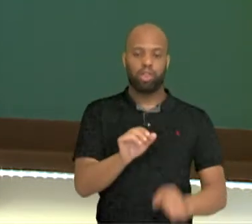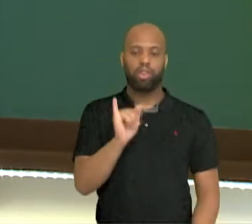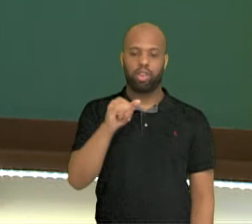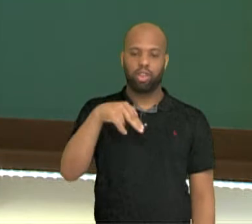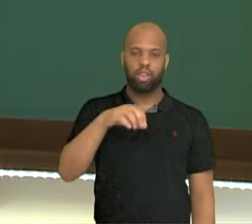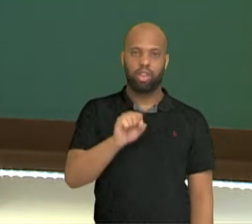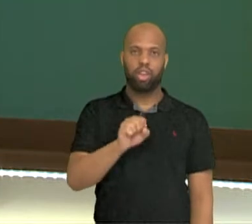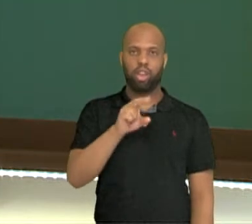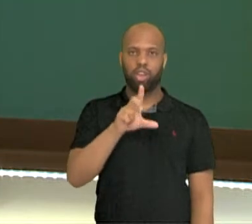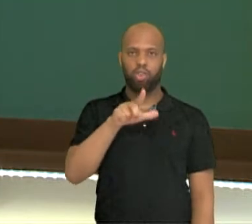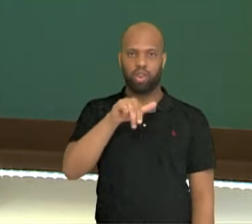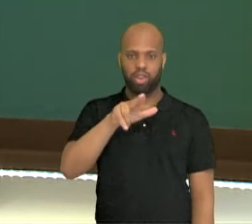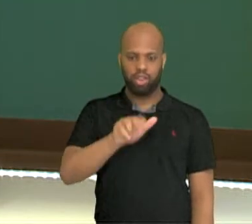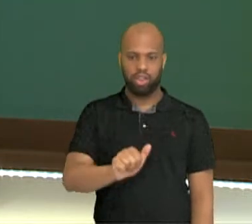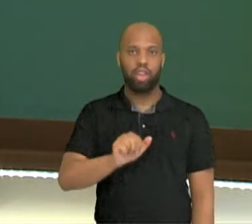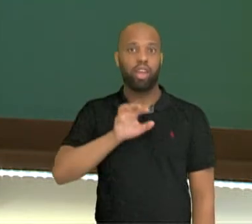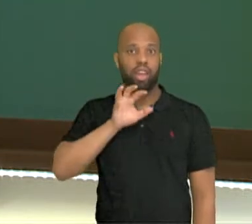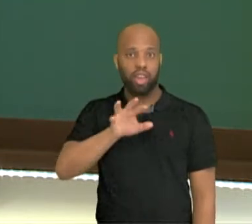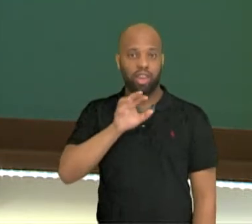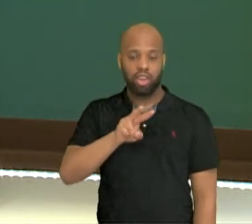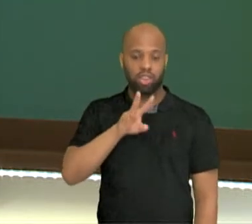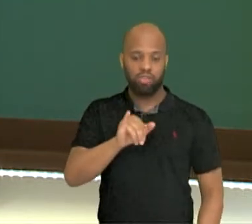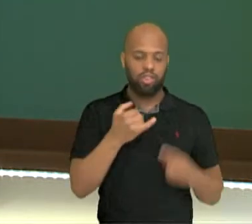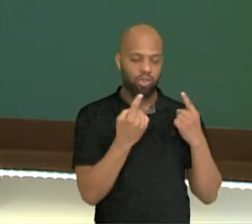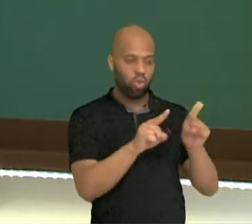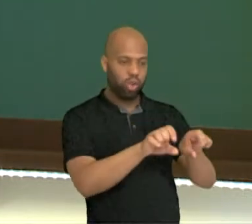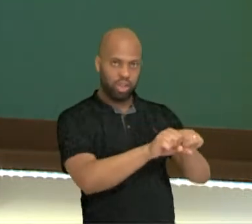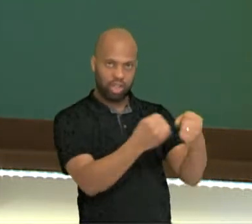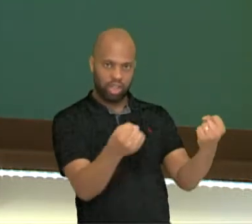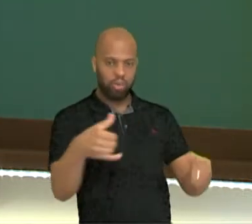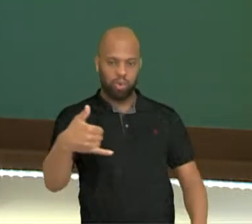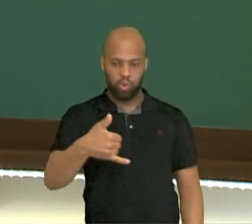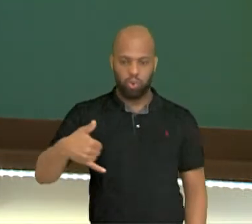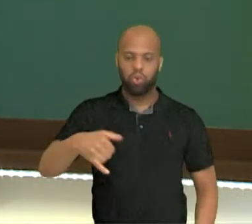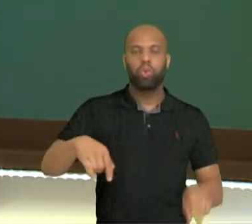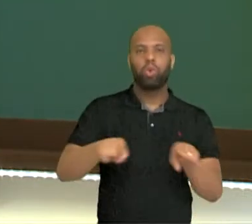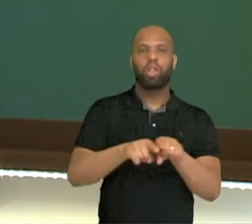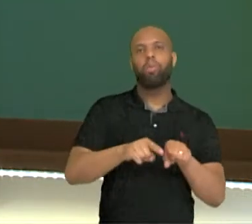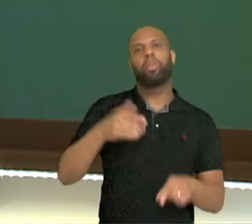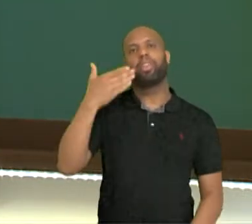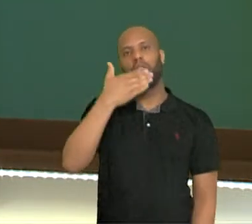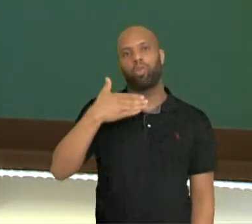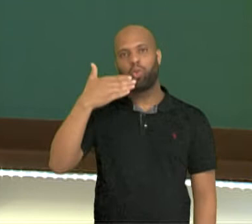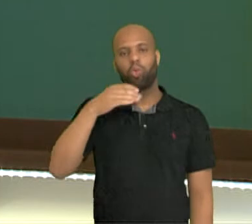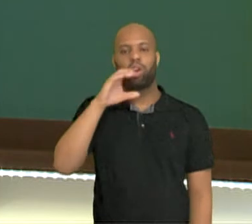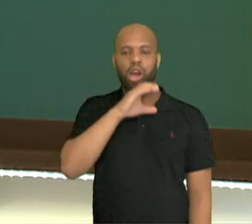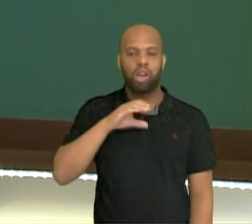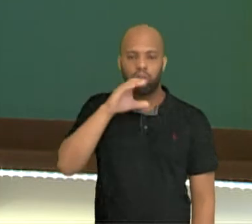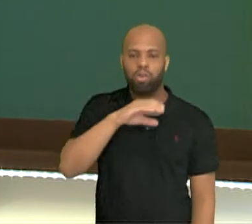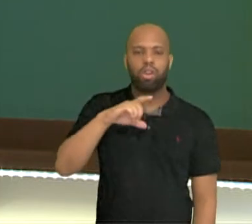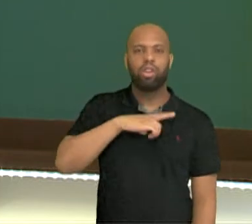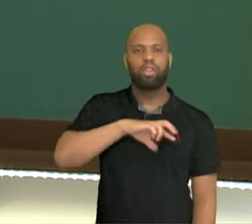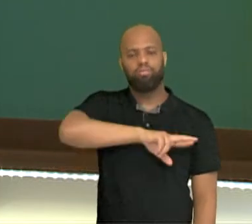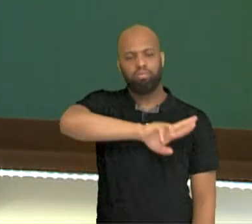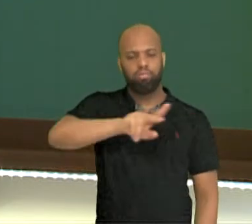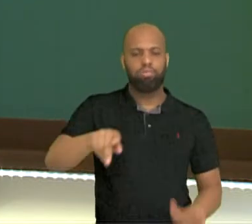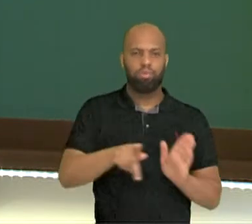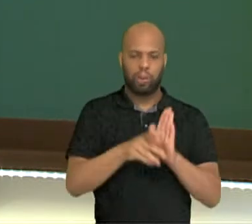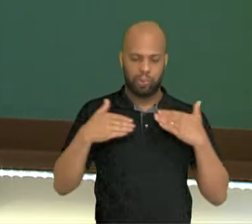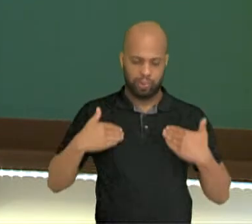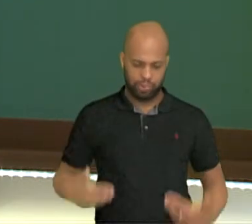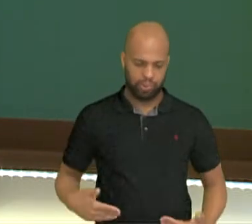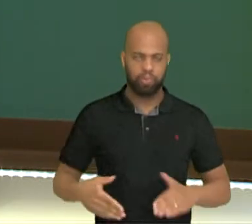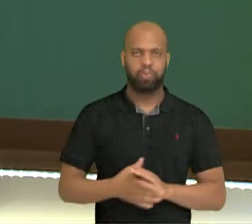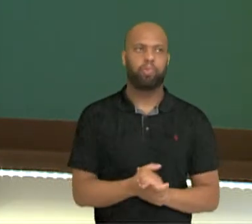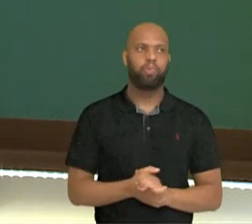Essa insulina vai combater a gordura, os açúcares, os carboidratos excessivos no nosso corpo. Pois é.